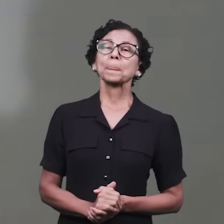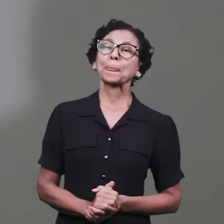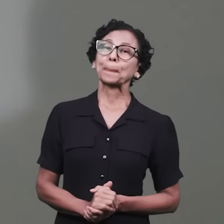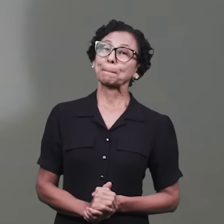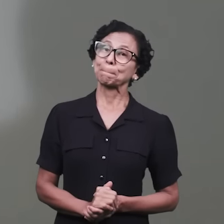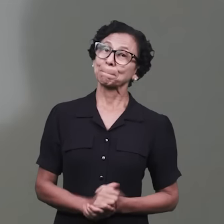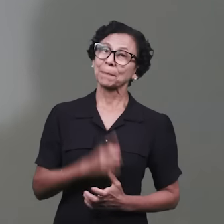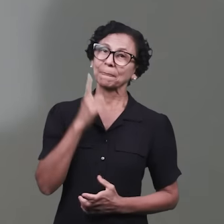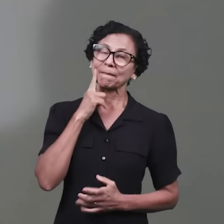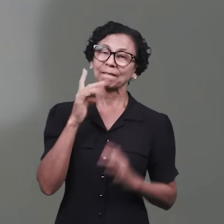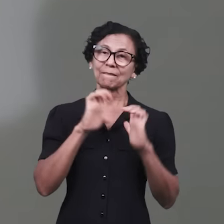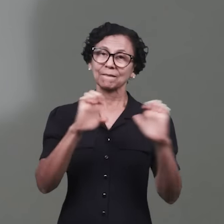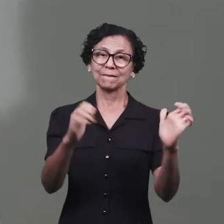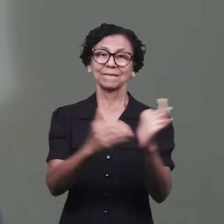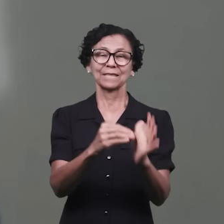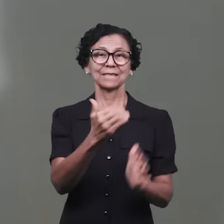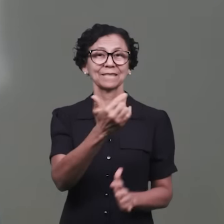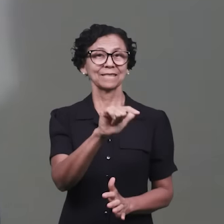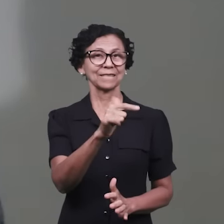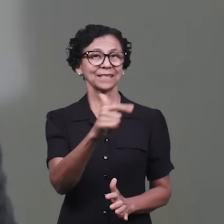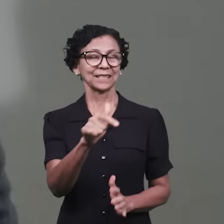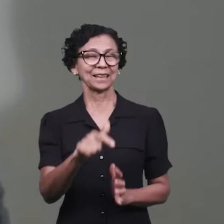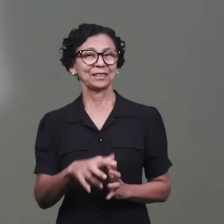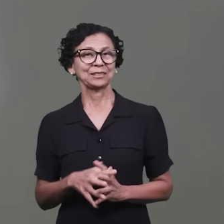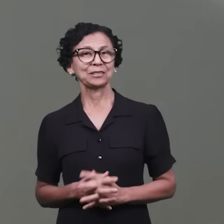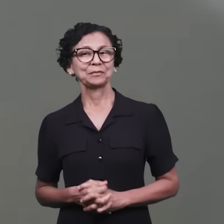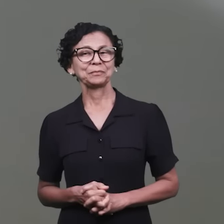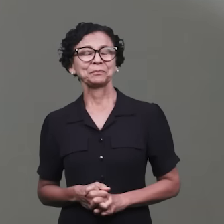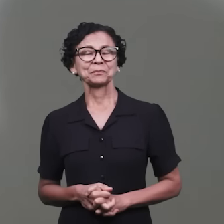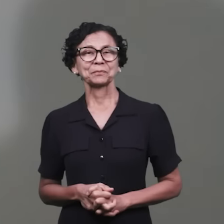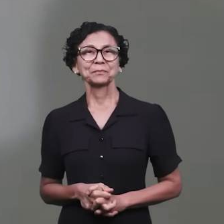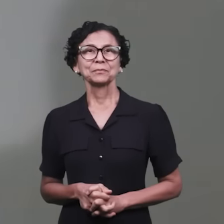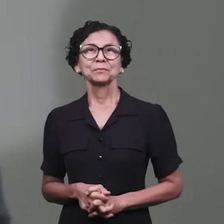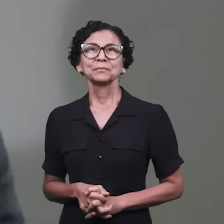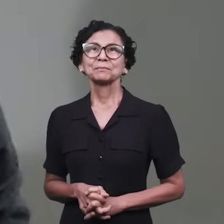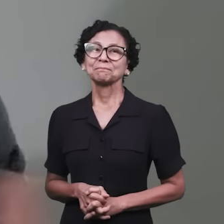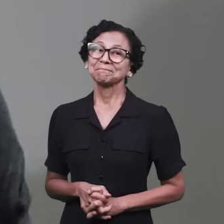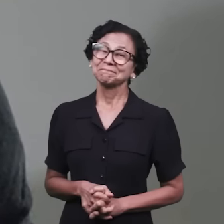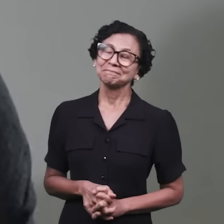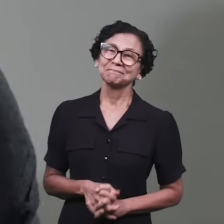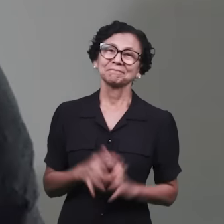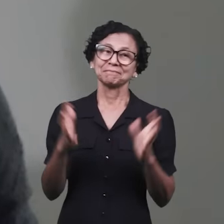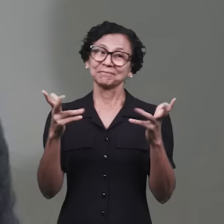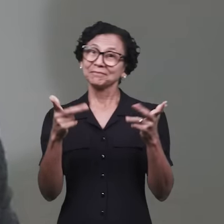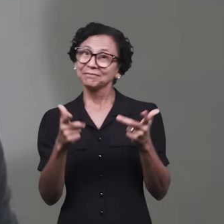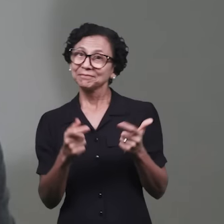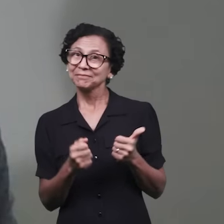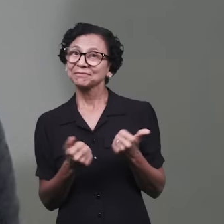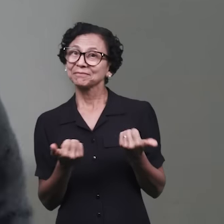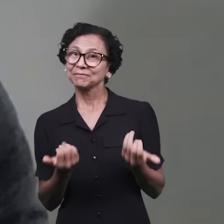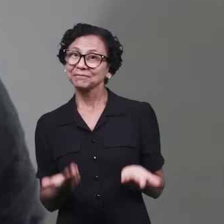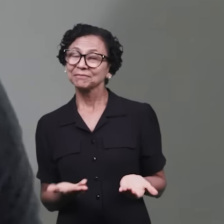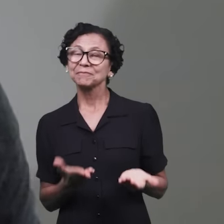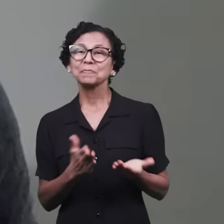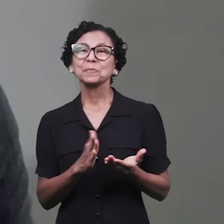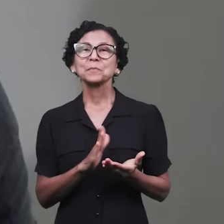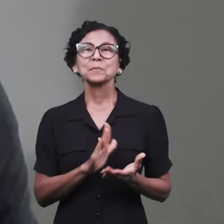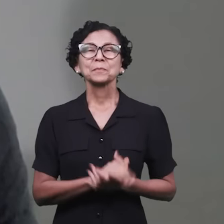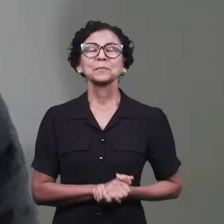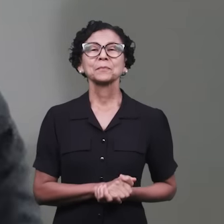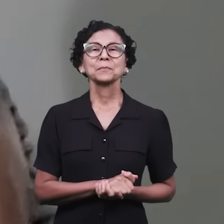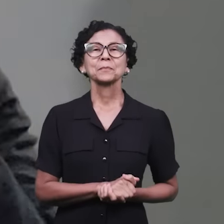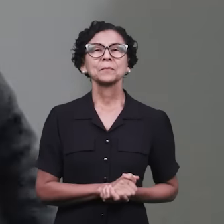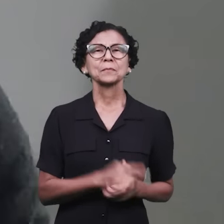Evangelho Sem Fronteiras. E falar de Evangelho Sem Fronteiras para nós é sempre algo maravilhoso. No ano que se passou,